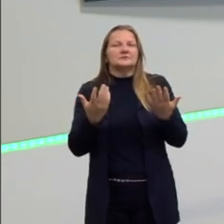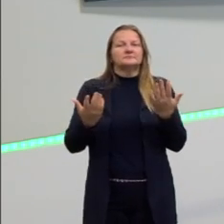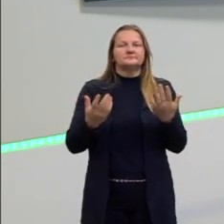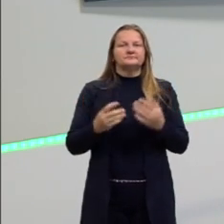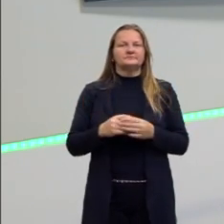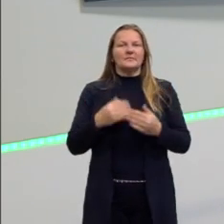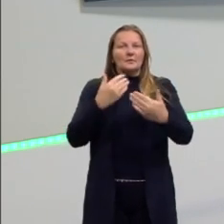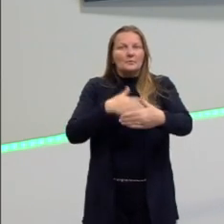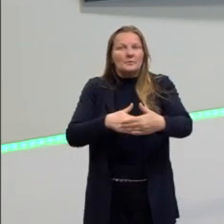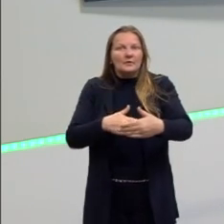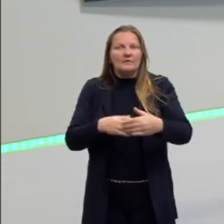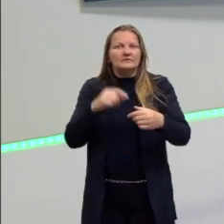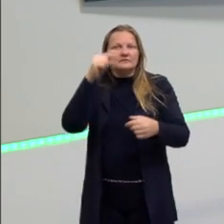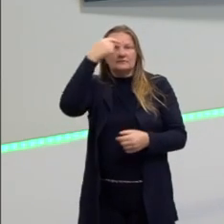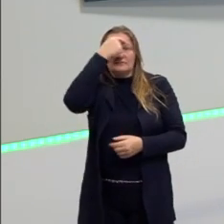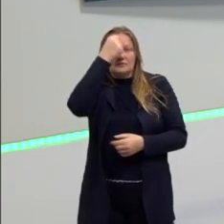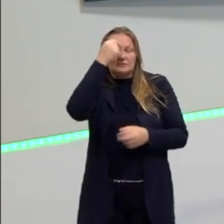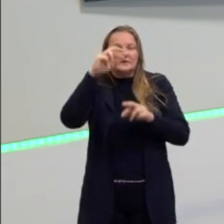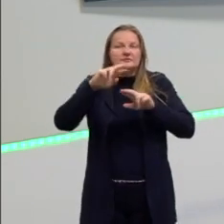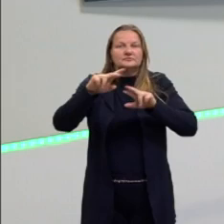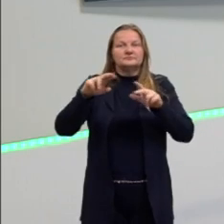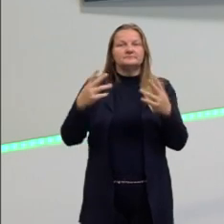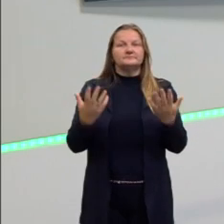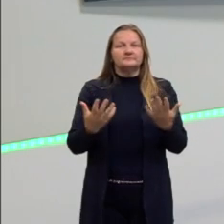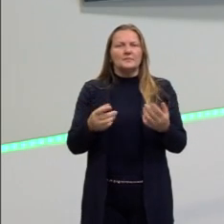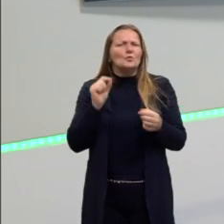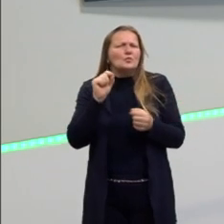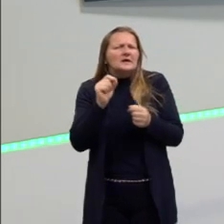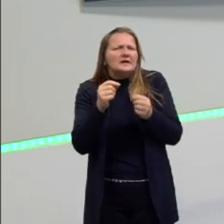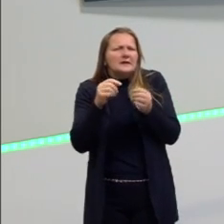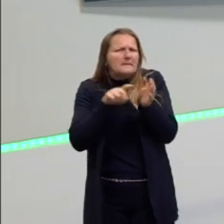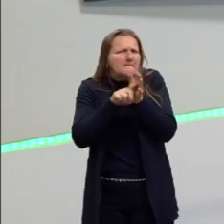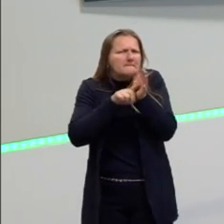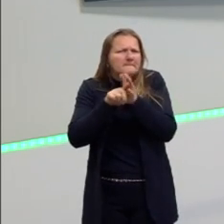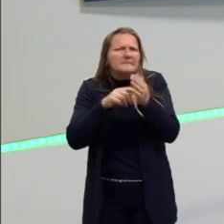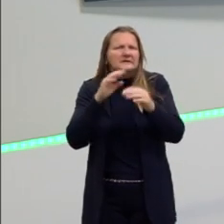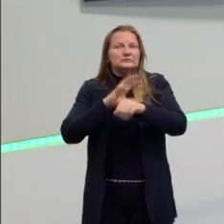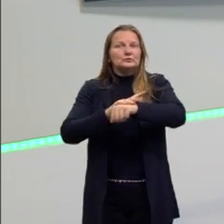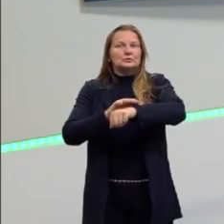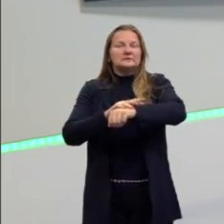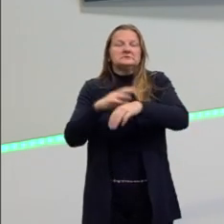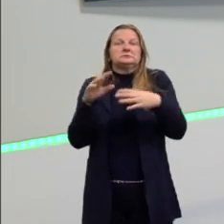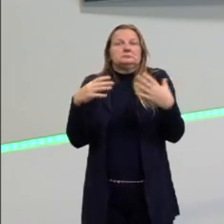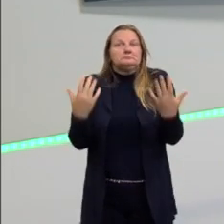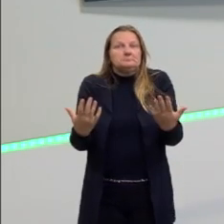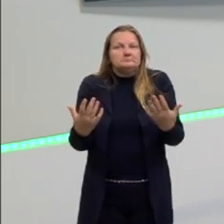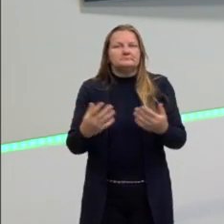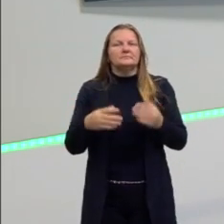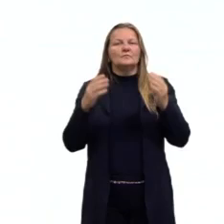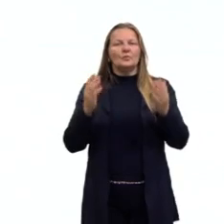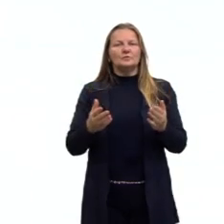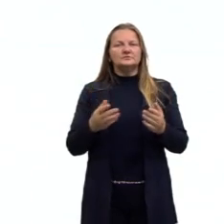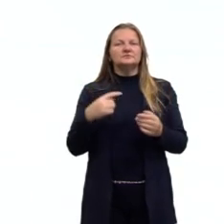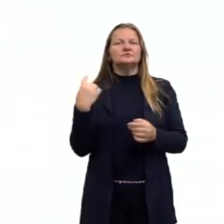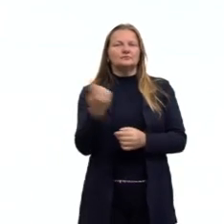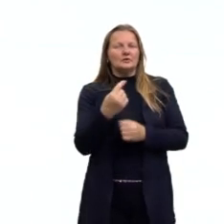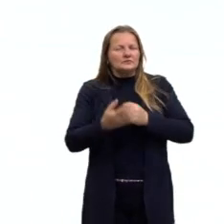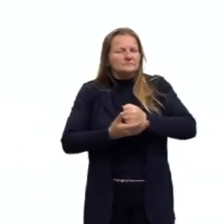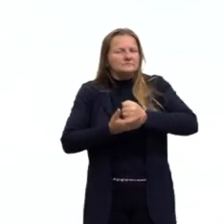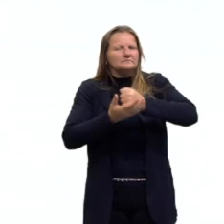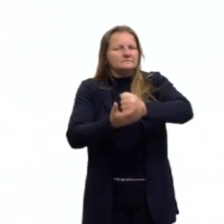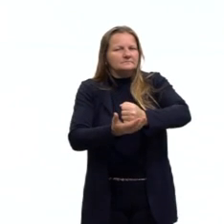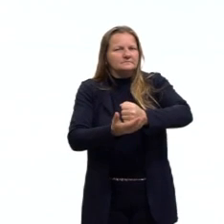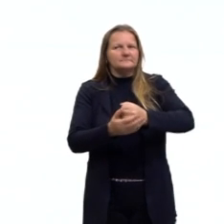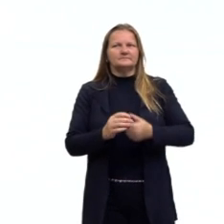ou para a prova de uma universidade específica? Vocês já imaginaram isso? Então hoje nós vamos dar uma ajudinha para